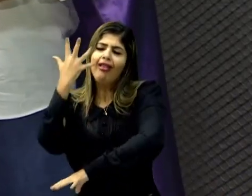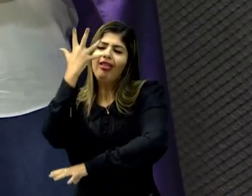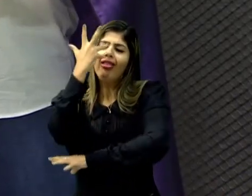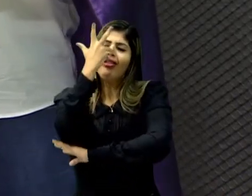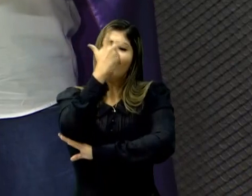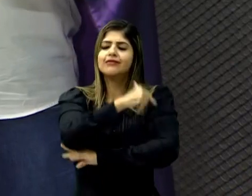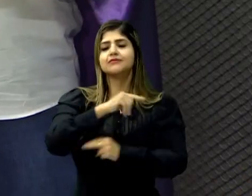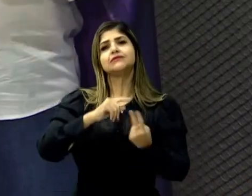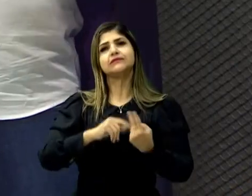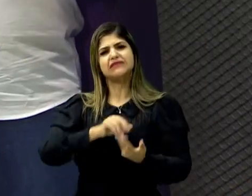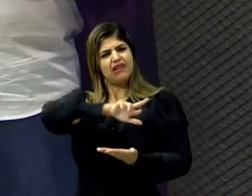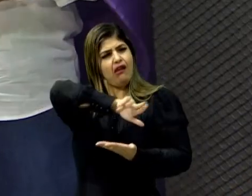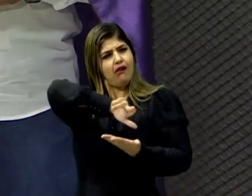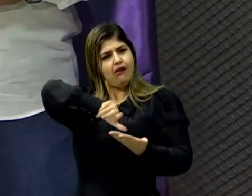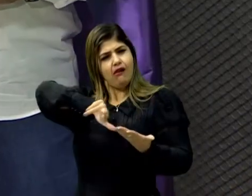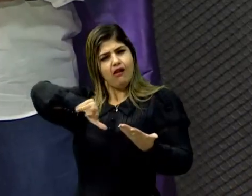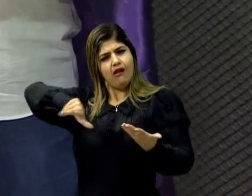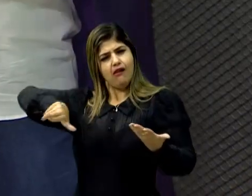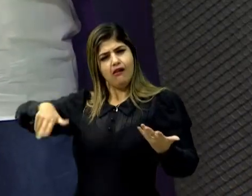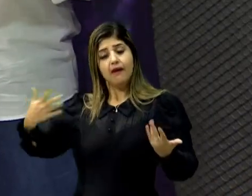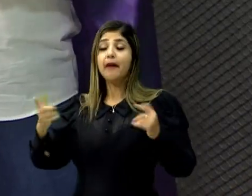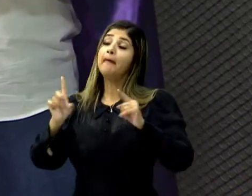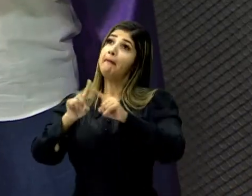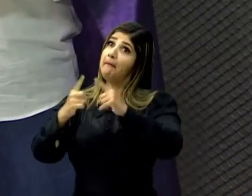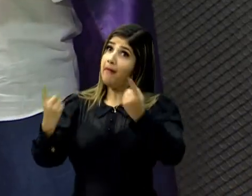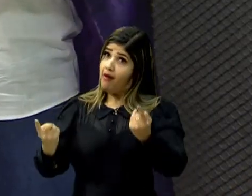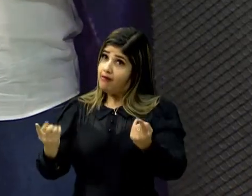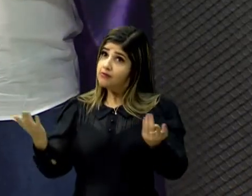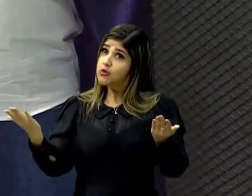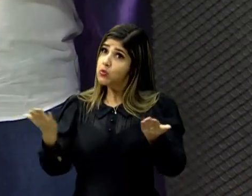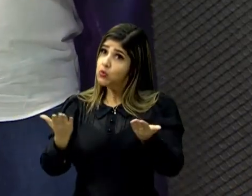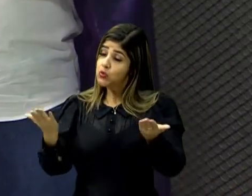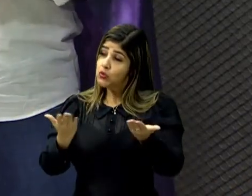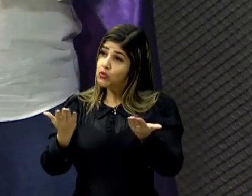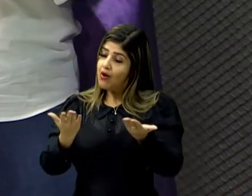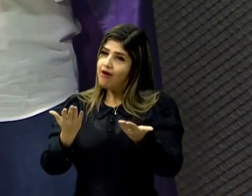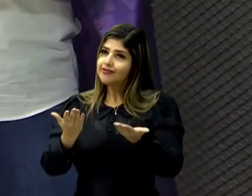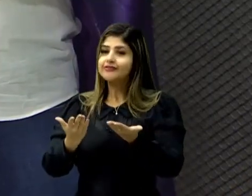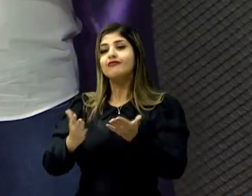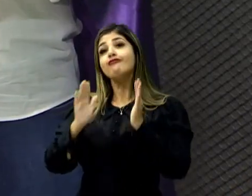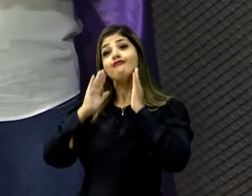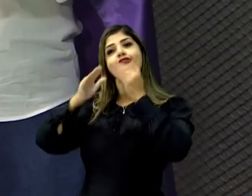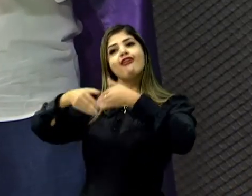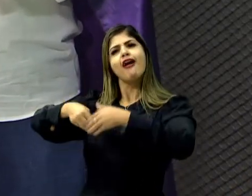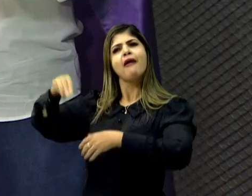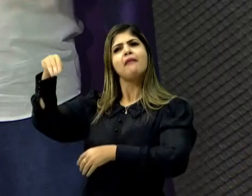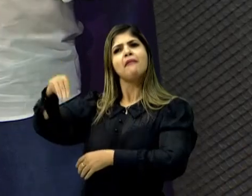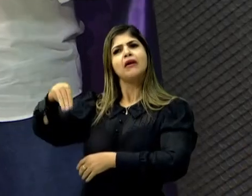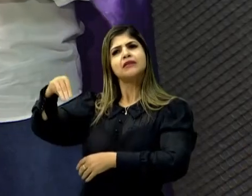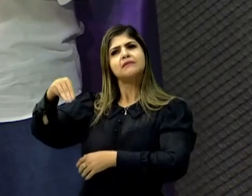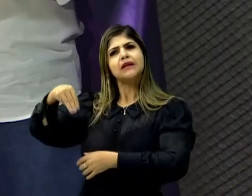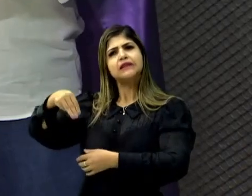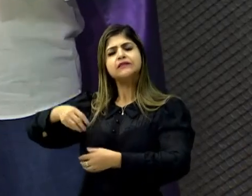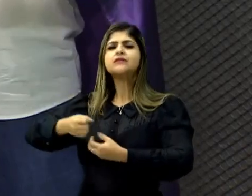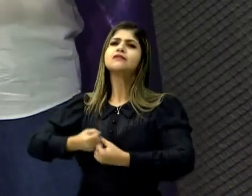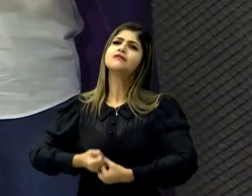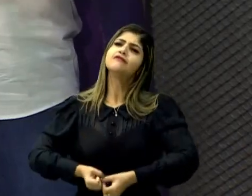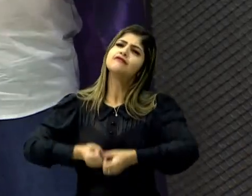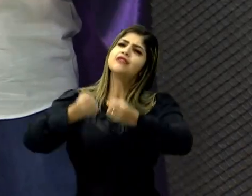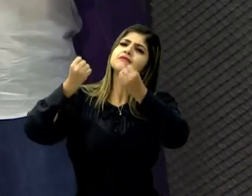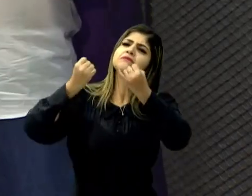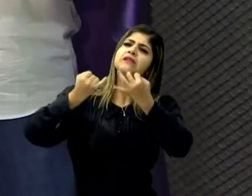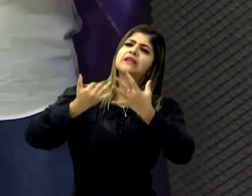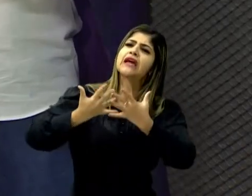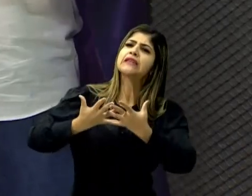verão, e tem várias outras espécies. Mas aqui, agora, a gente vai para a matemática. Vamos comentar um pouquinho dos aspectos que